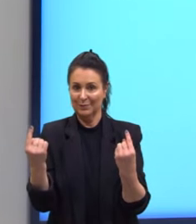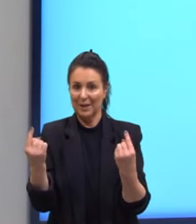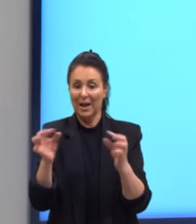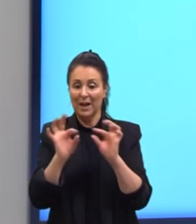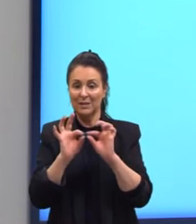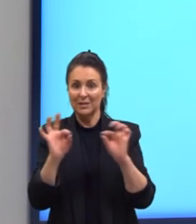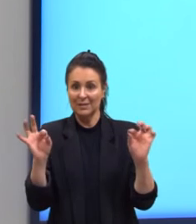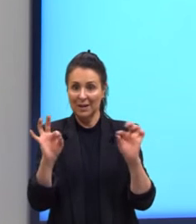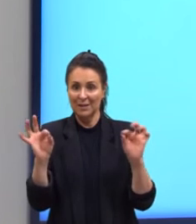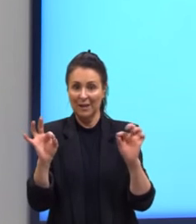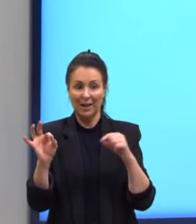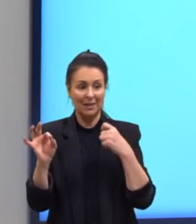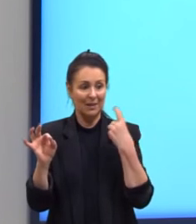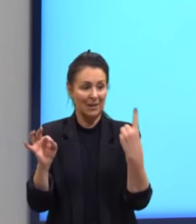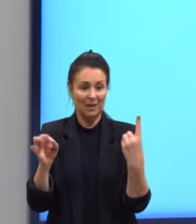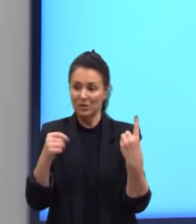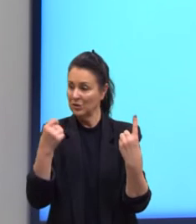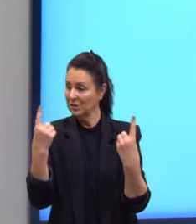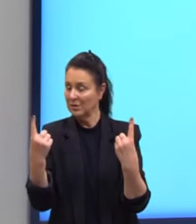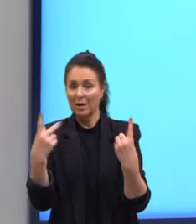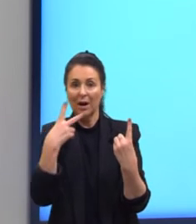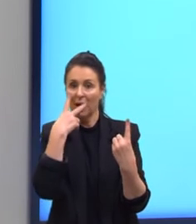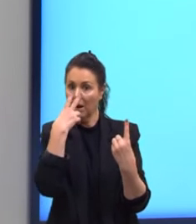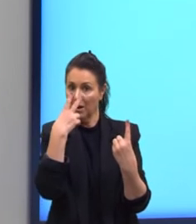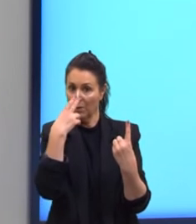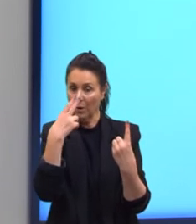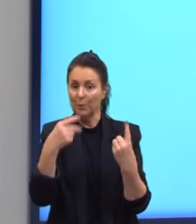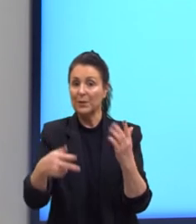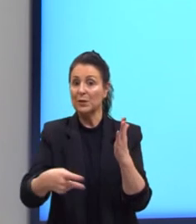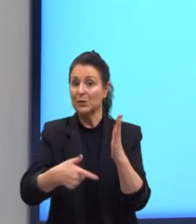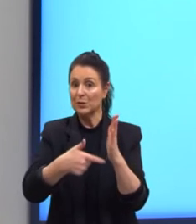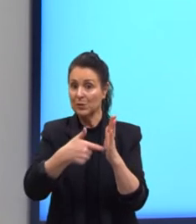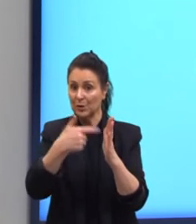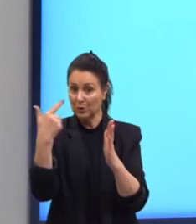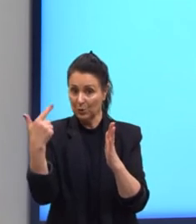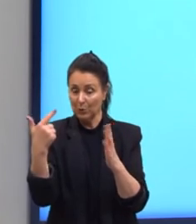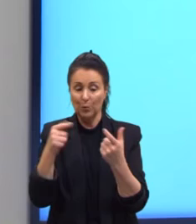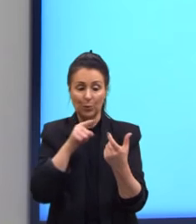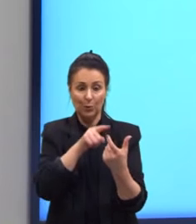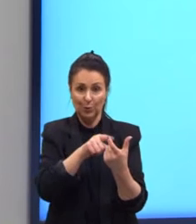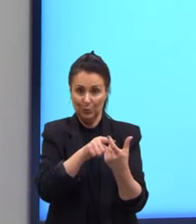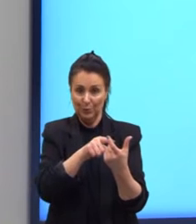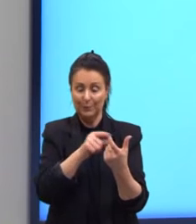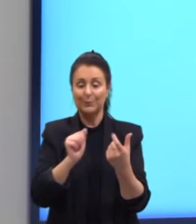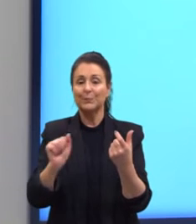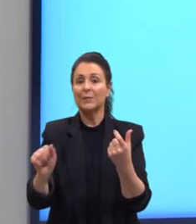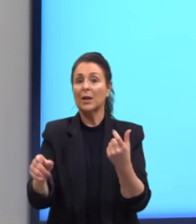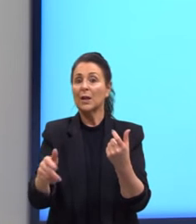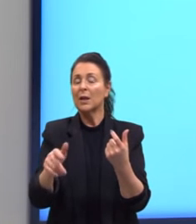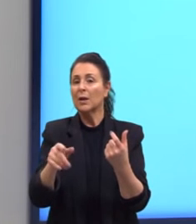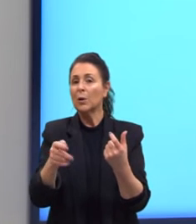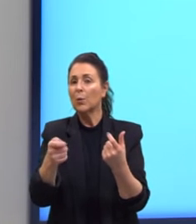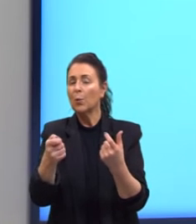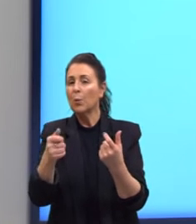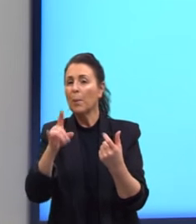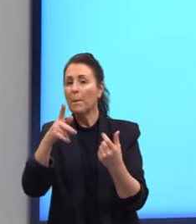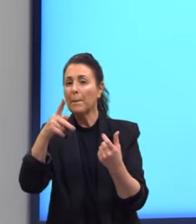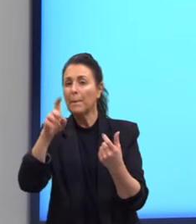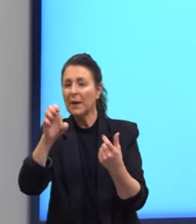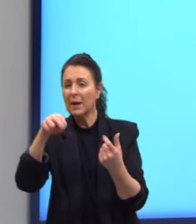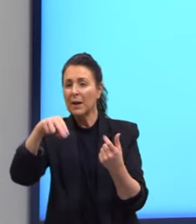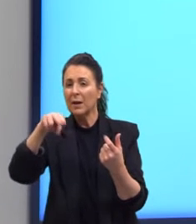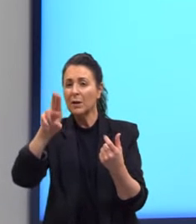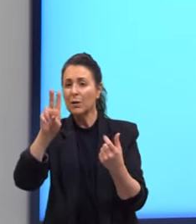distância. Por exemplo se eu pegar o segundo termo e o penúltimo termo eles estão à mesma